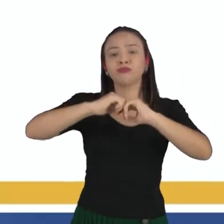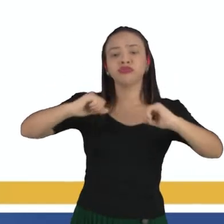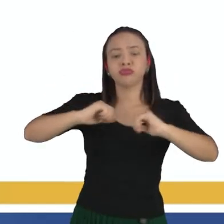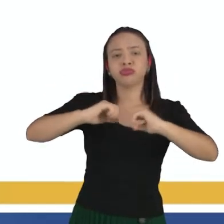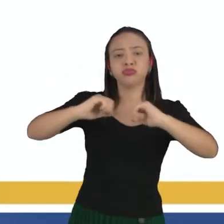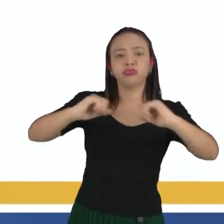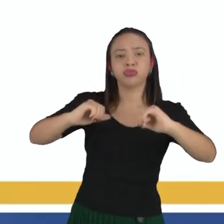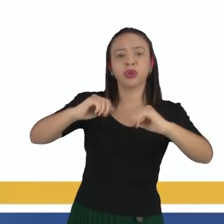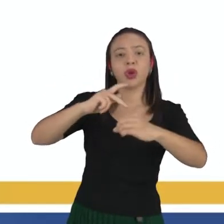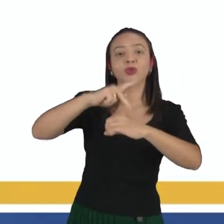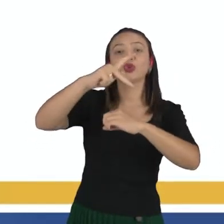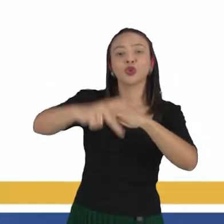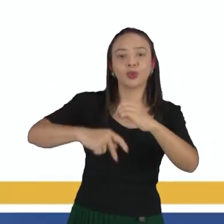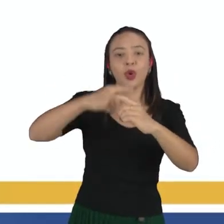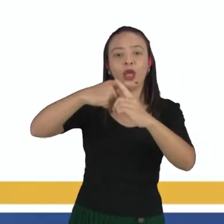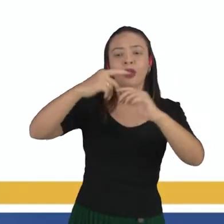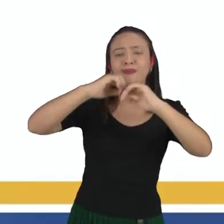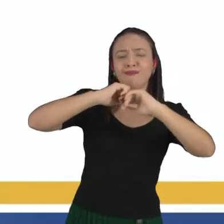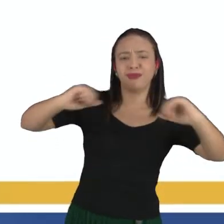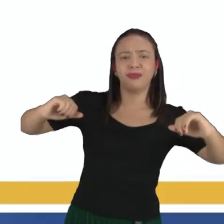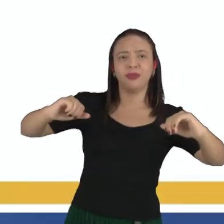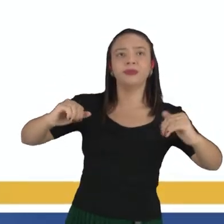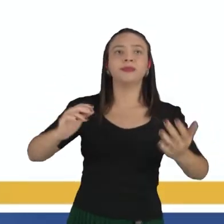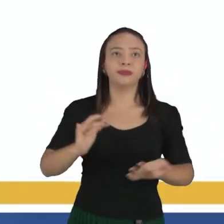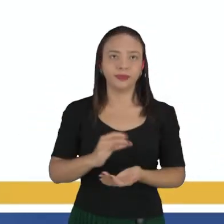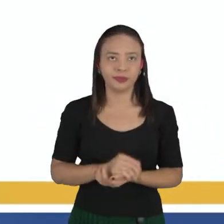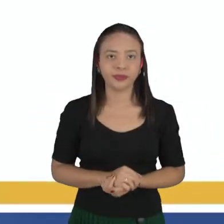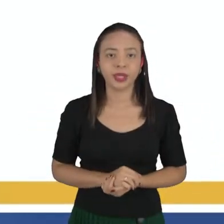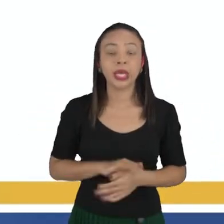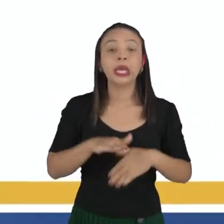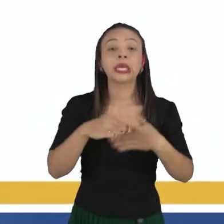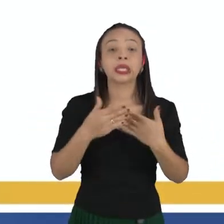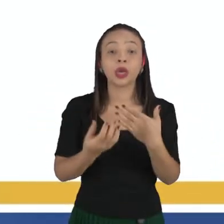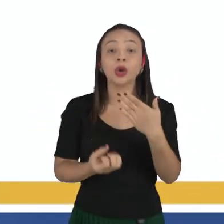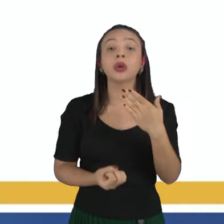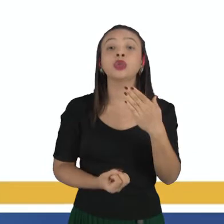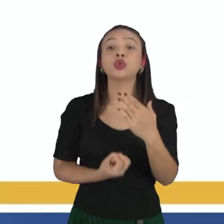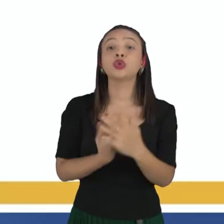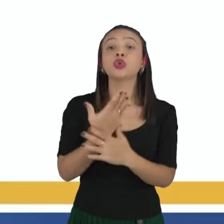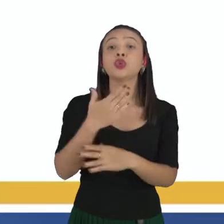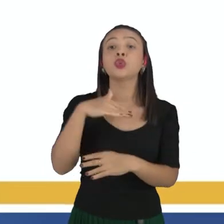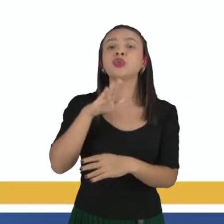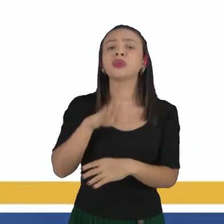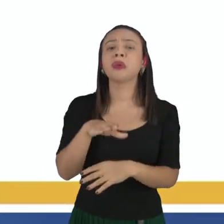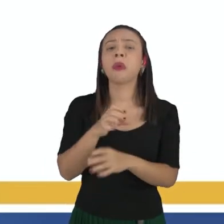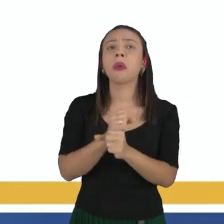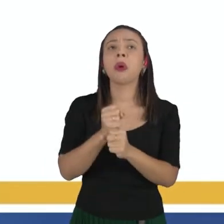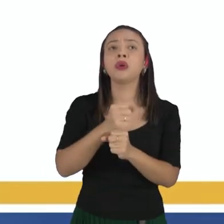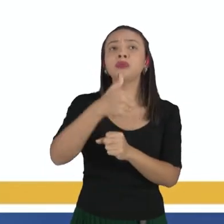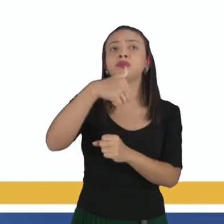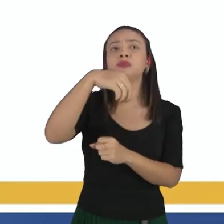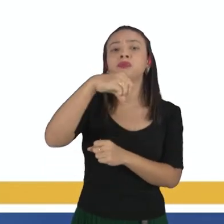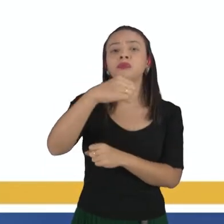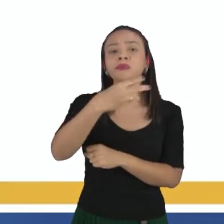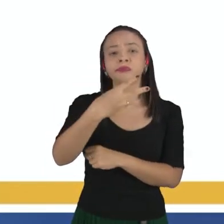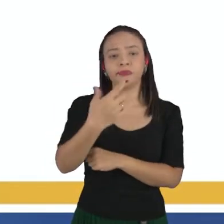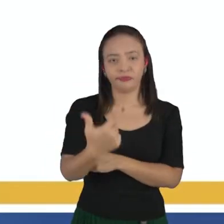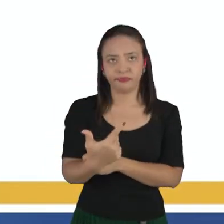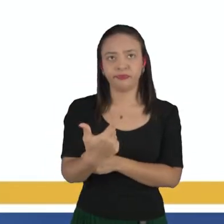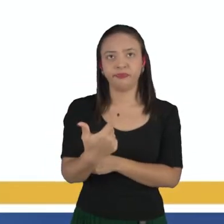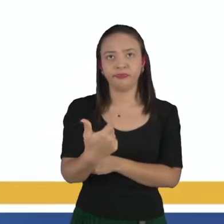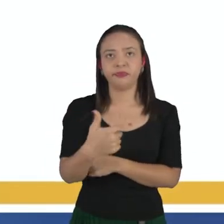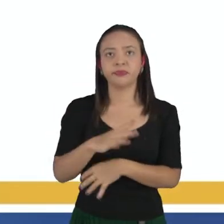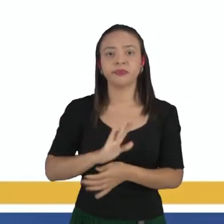essa partícula, ok? E esse acontecimento, essa descoberta aconteceu em 1932,